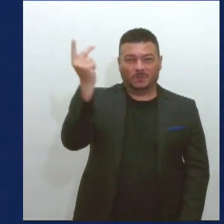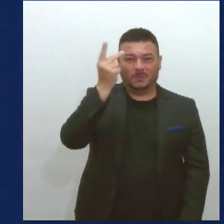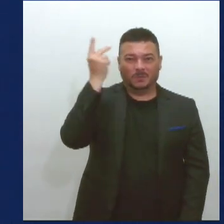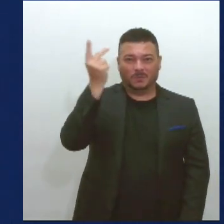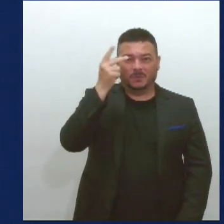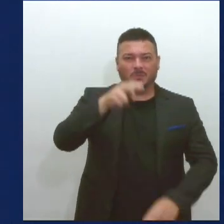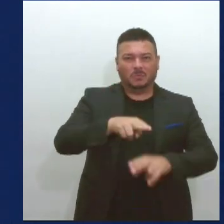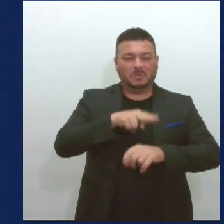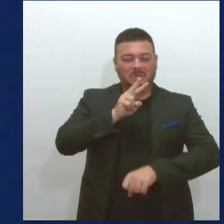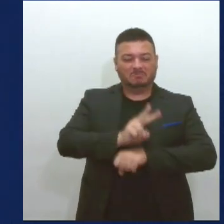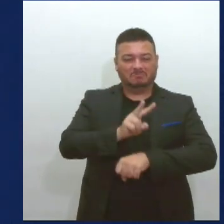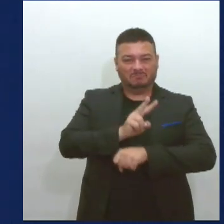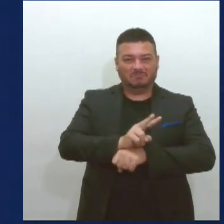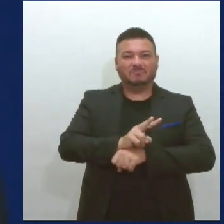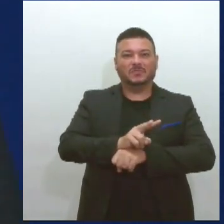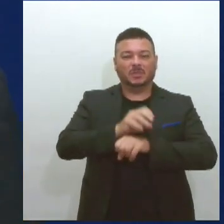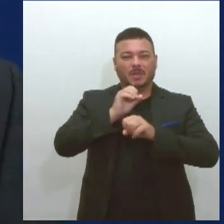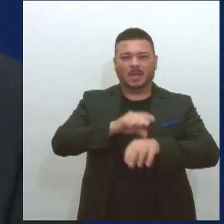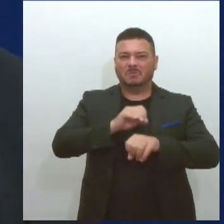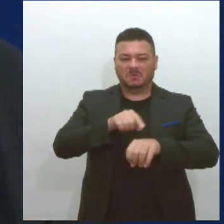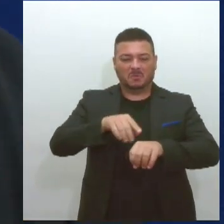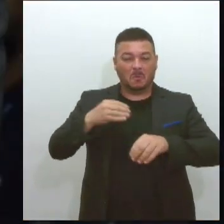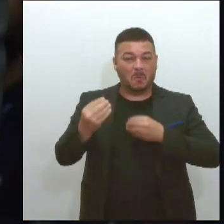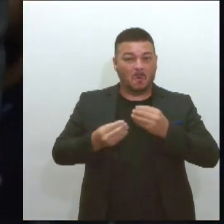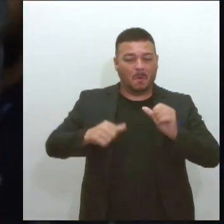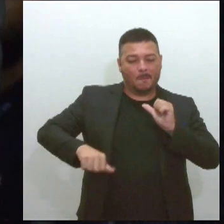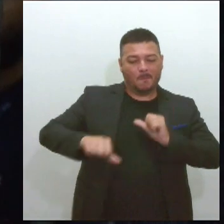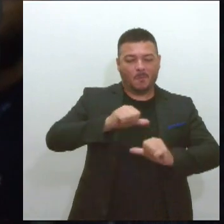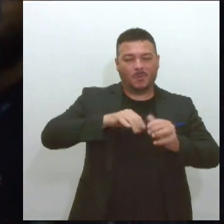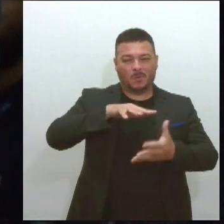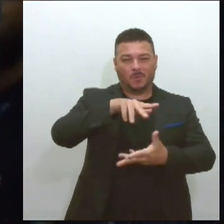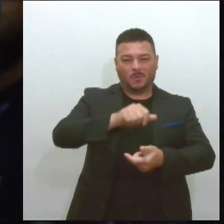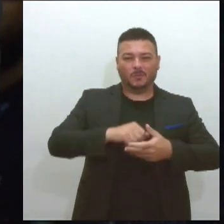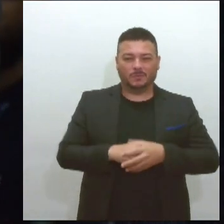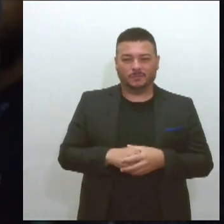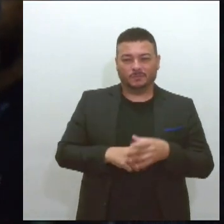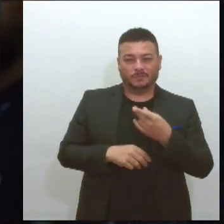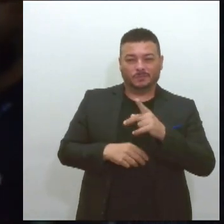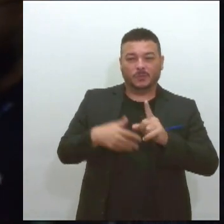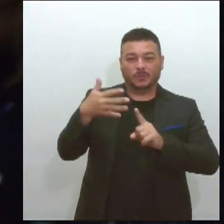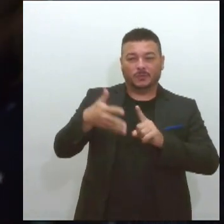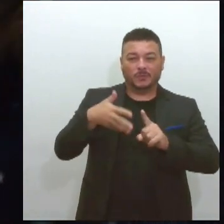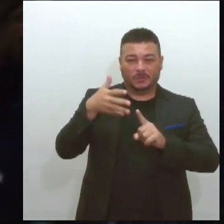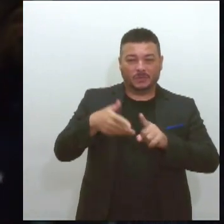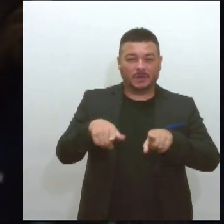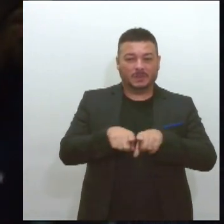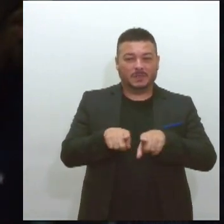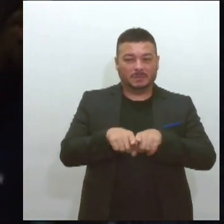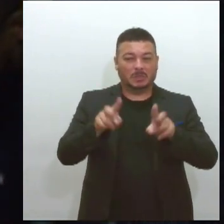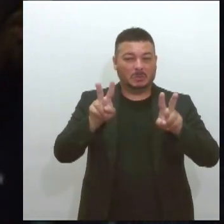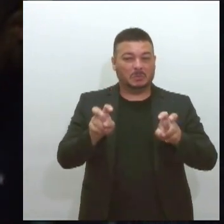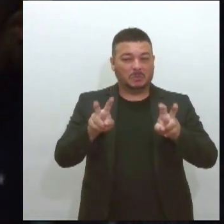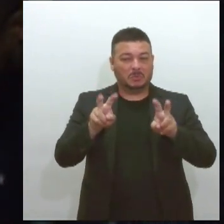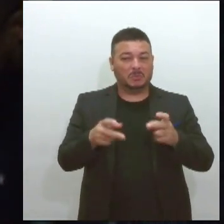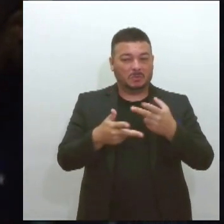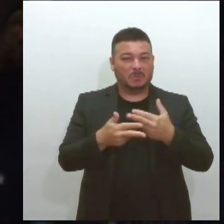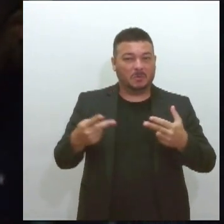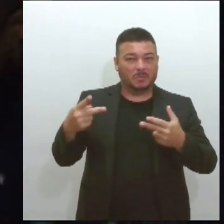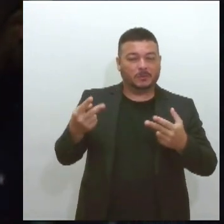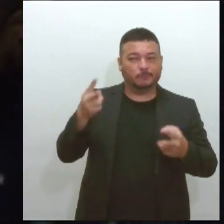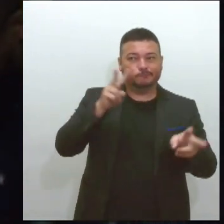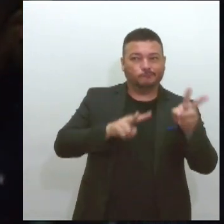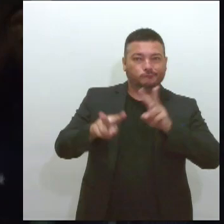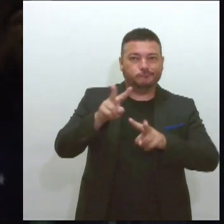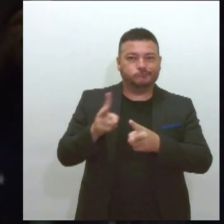educação como a principal forma de mudar o mundo. Em sua fala, ele abordou assuntos relativos à sua visão de mundo e